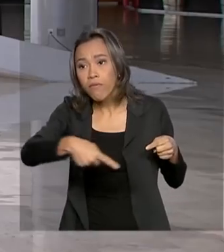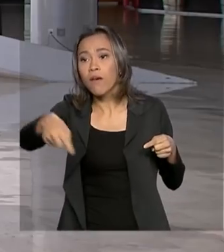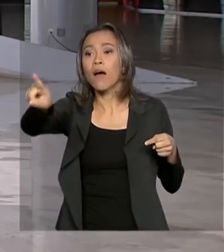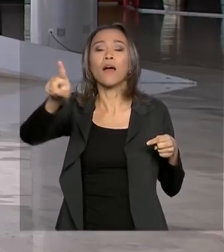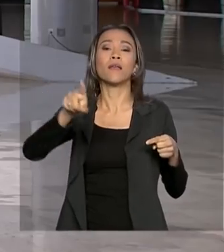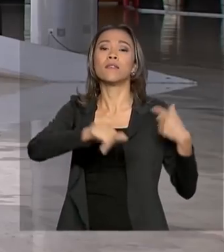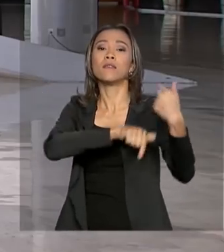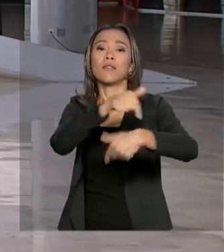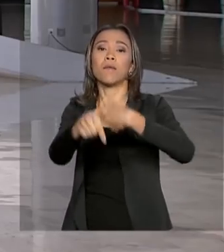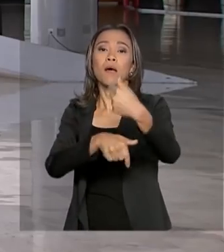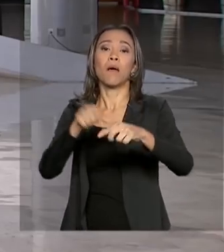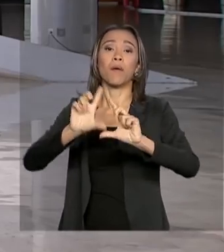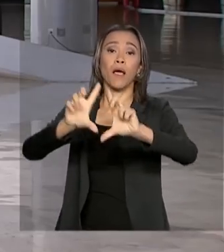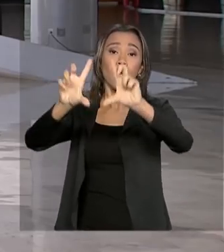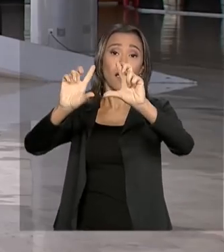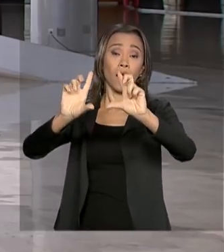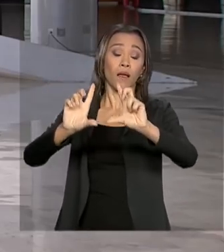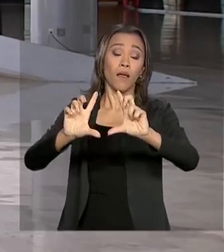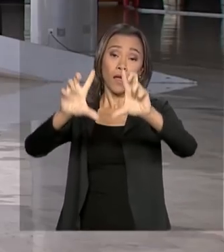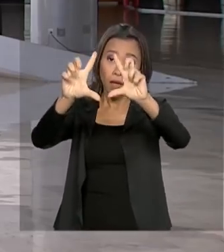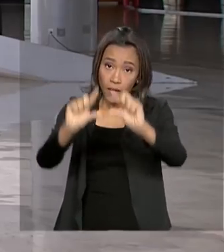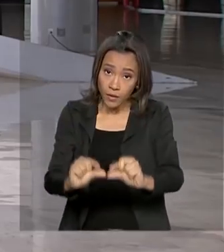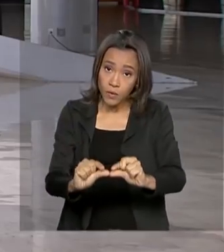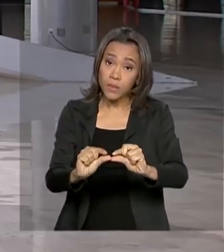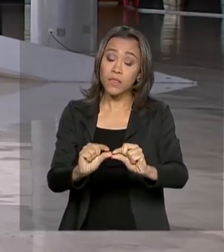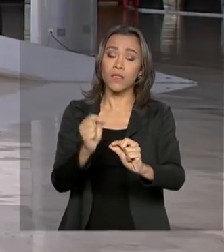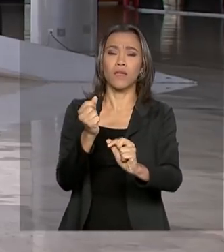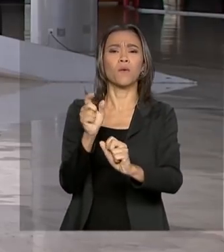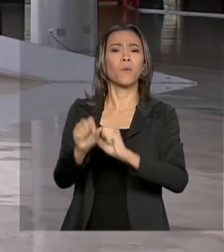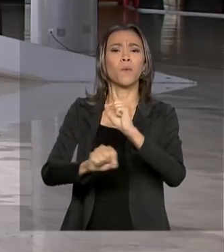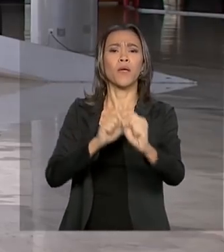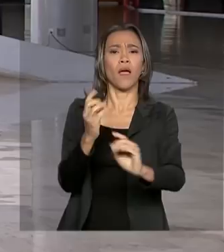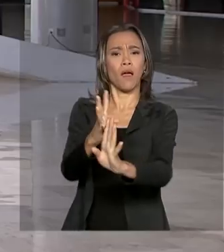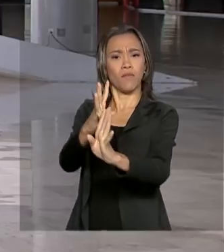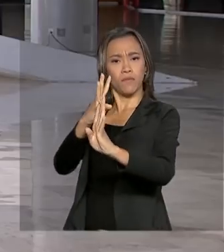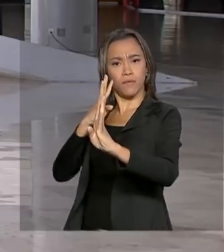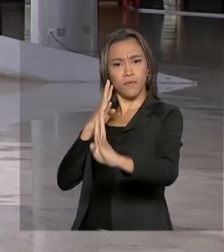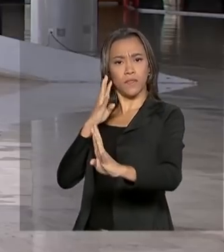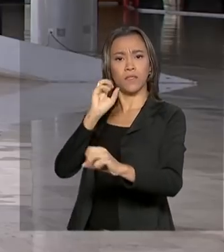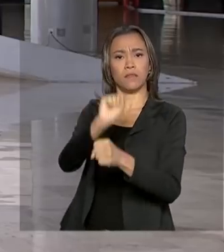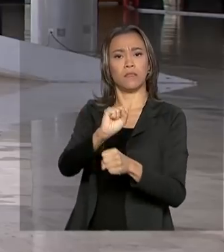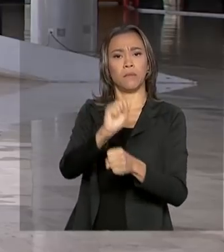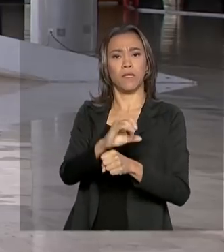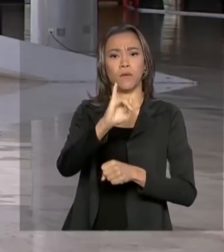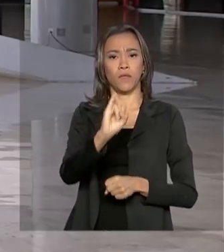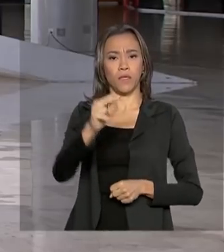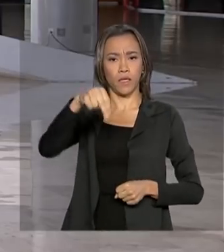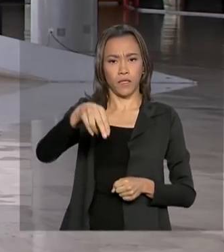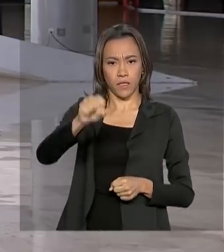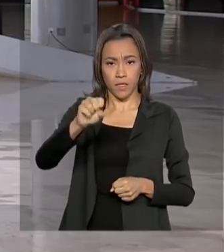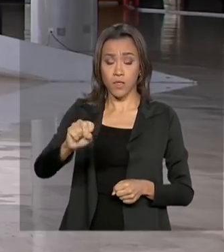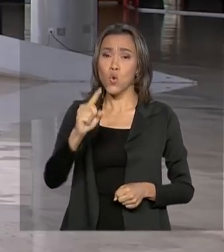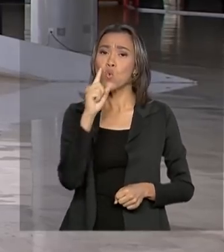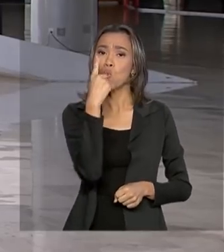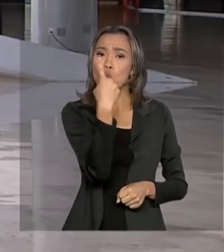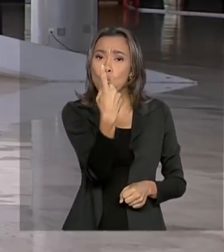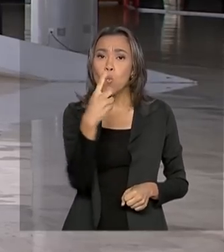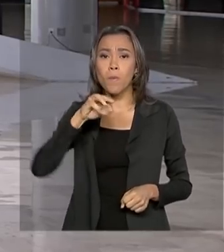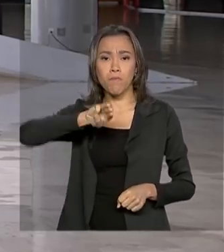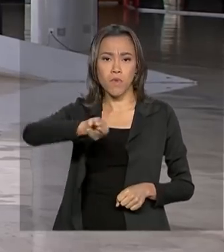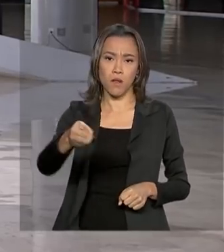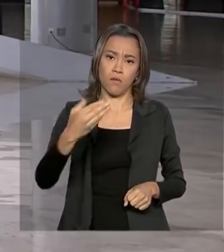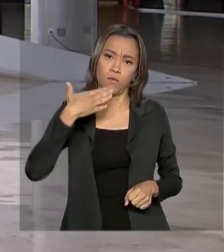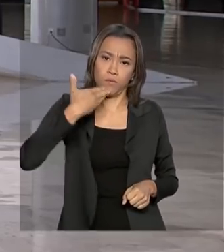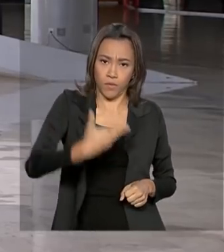redução da fila de espera por benefícios no INSS. São mais de um milhão de pedidos, número que foi